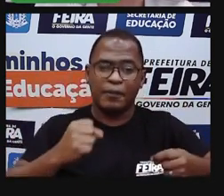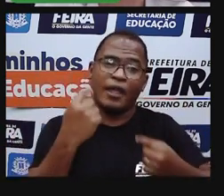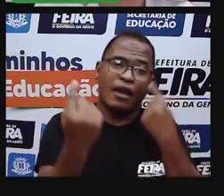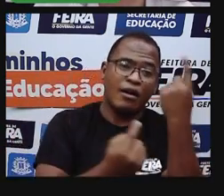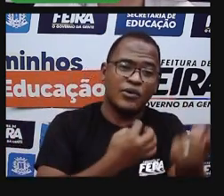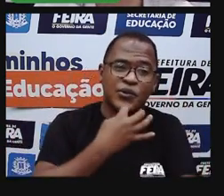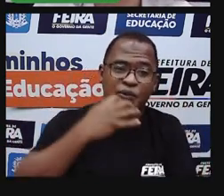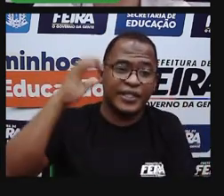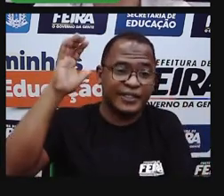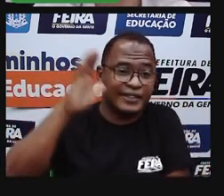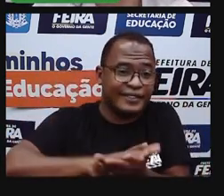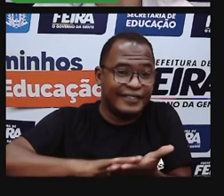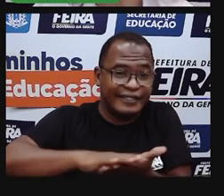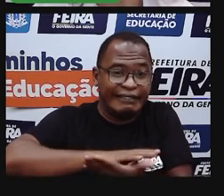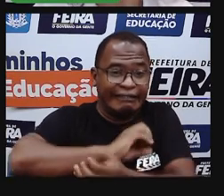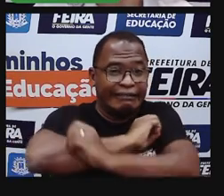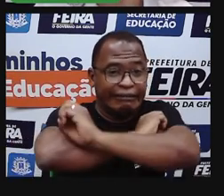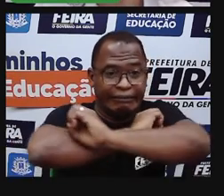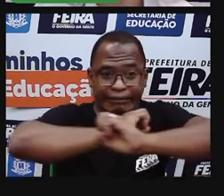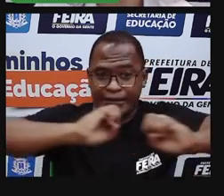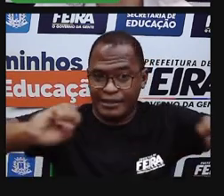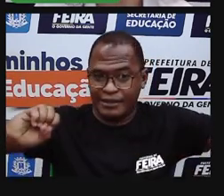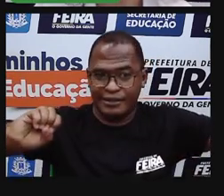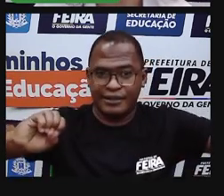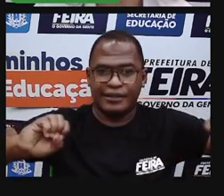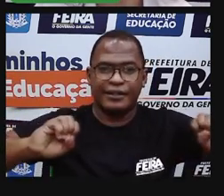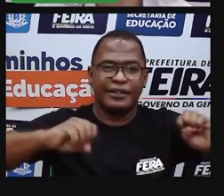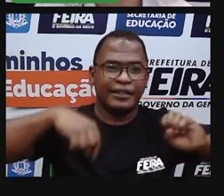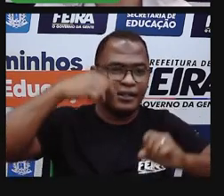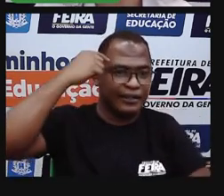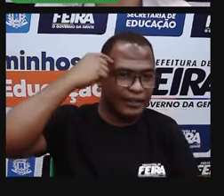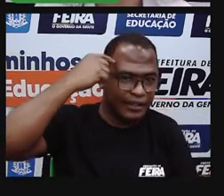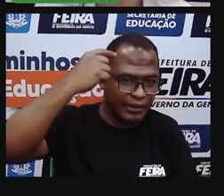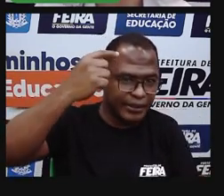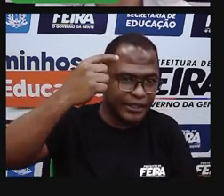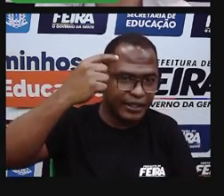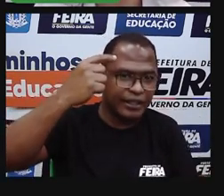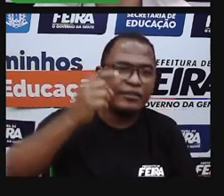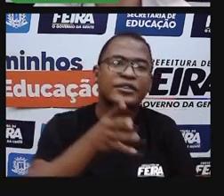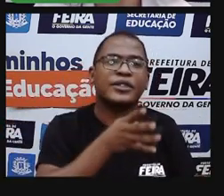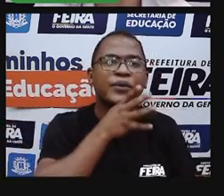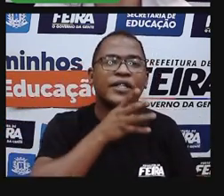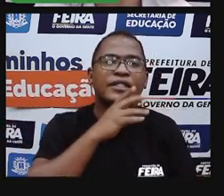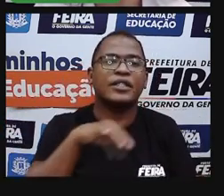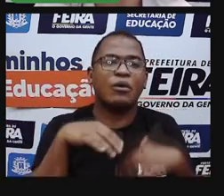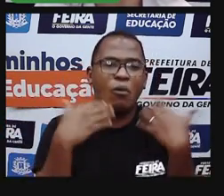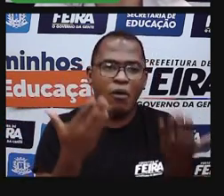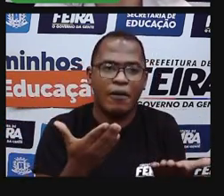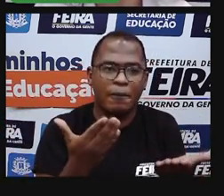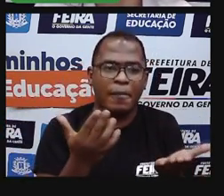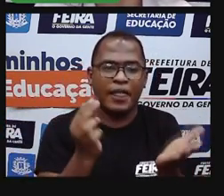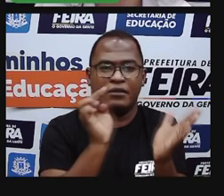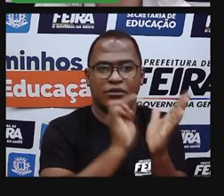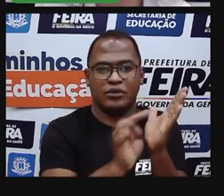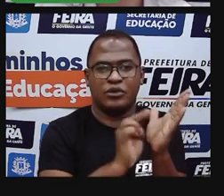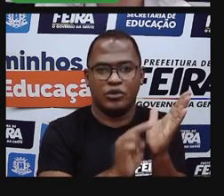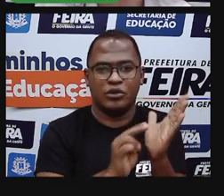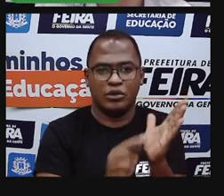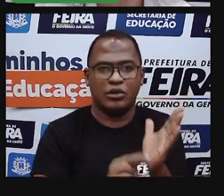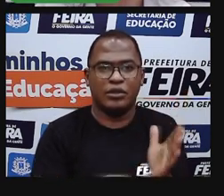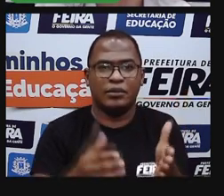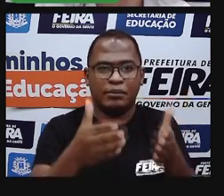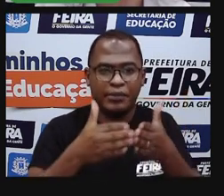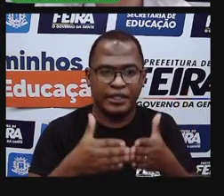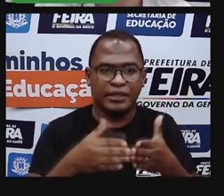bairro nenhum da cidade, né? Então, tentem lembrar quais são os bairros que vocês conhecem, façam uma lista, peçam também o professor